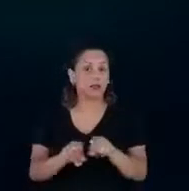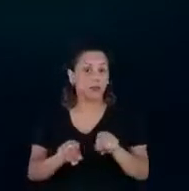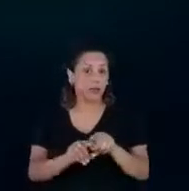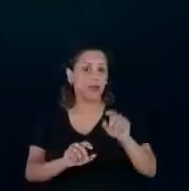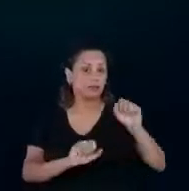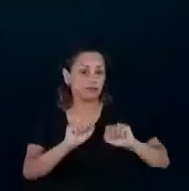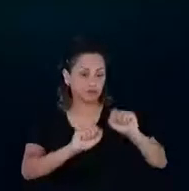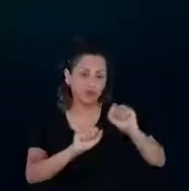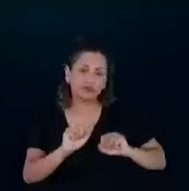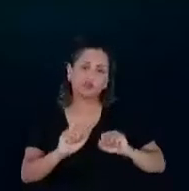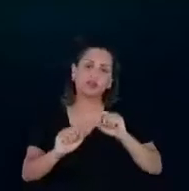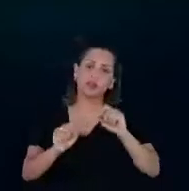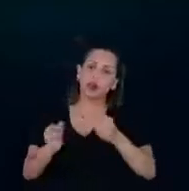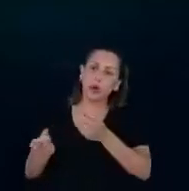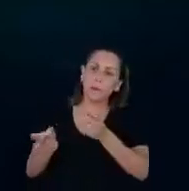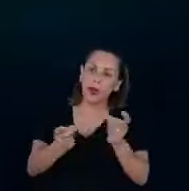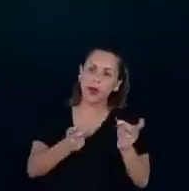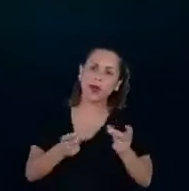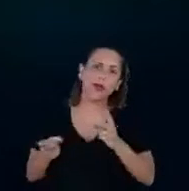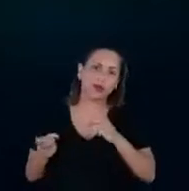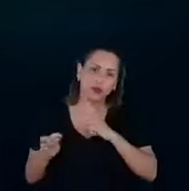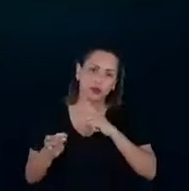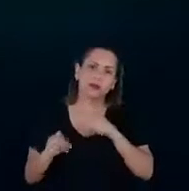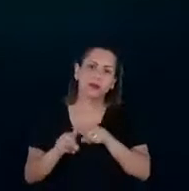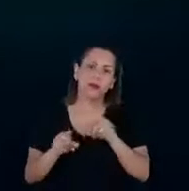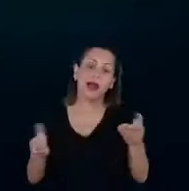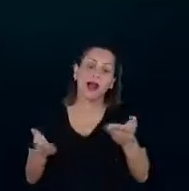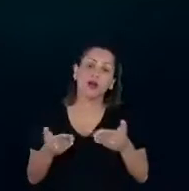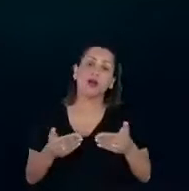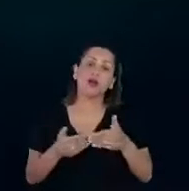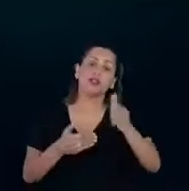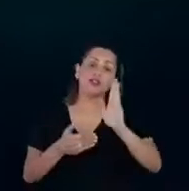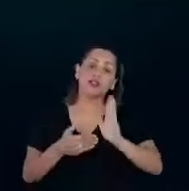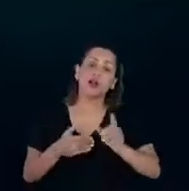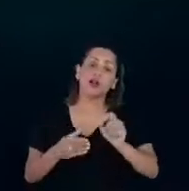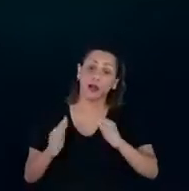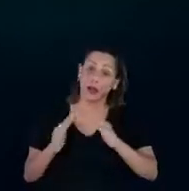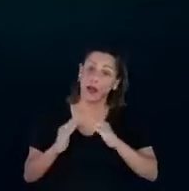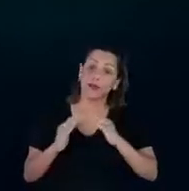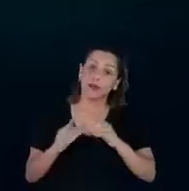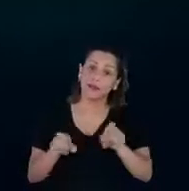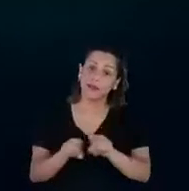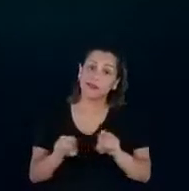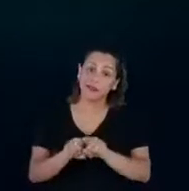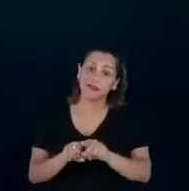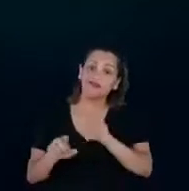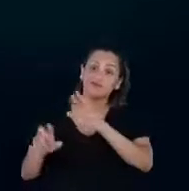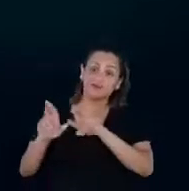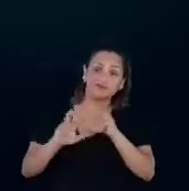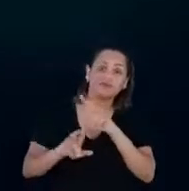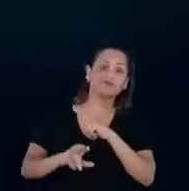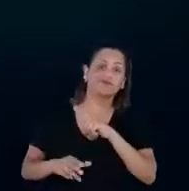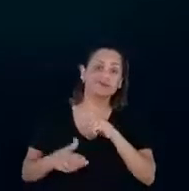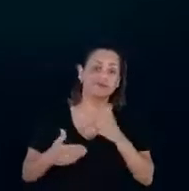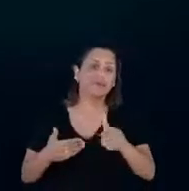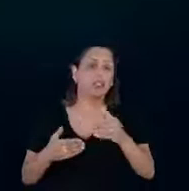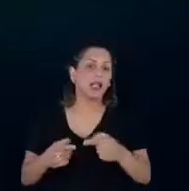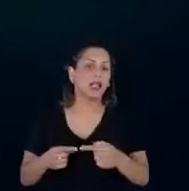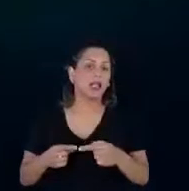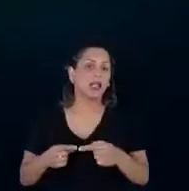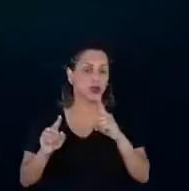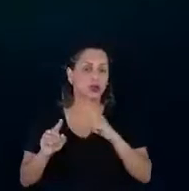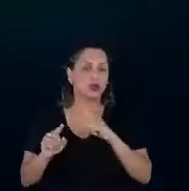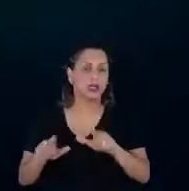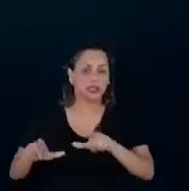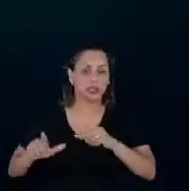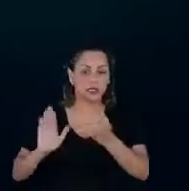para edificações comerciais e agora a gente passou a fazer para residenciais também. A gente lançou a metodologia do selo Procel